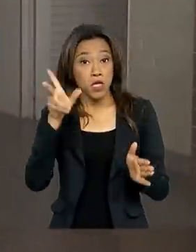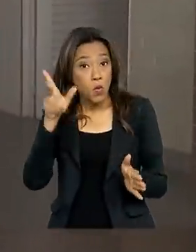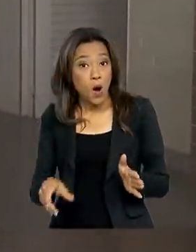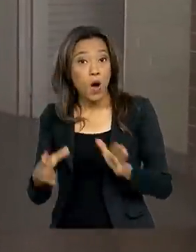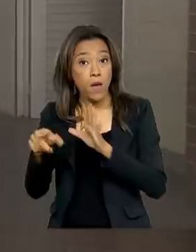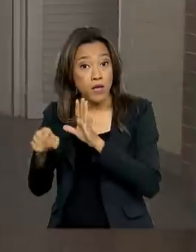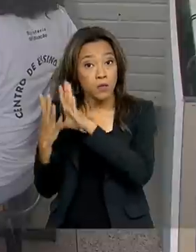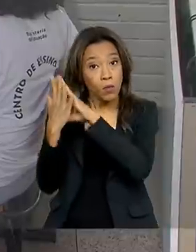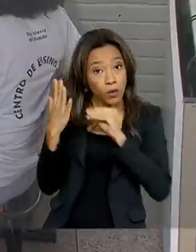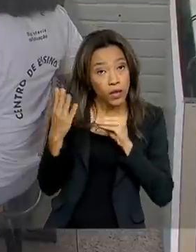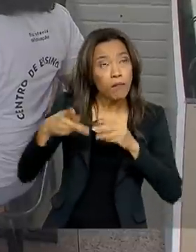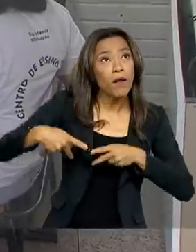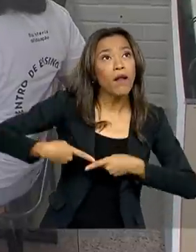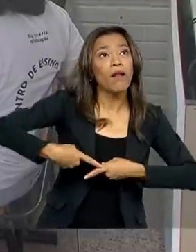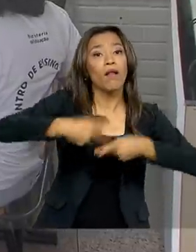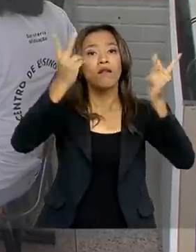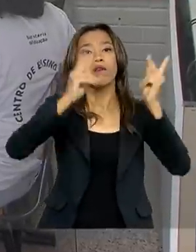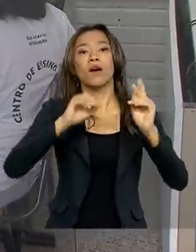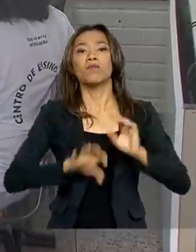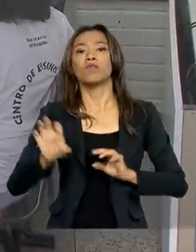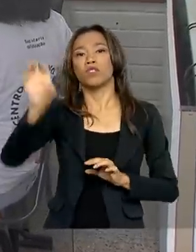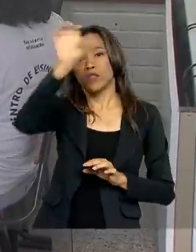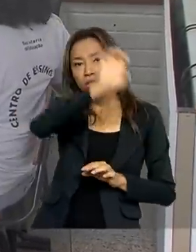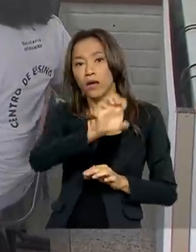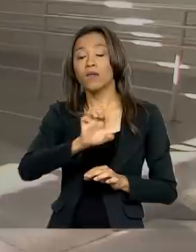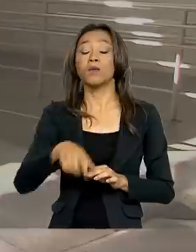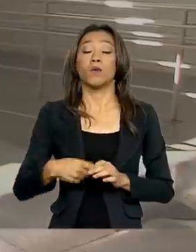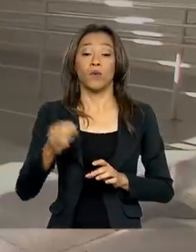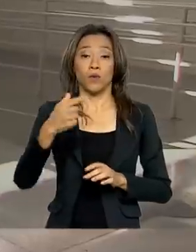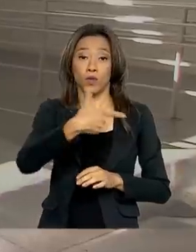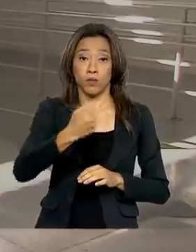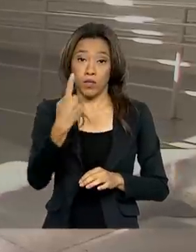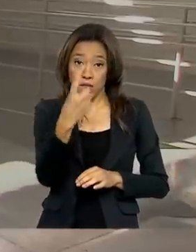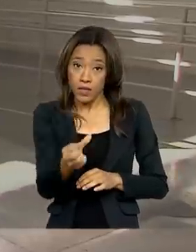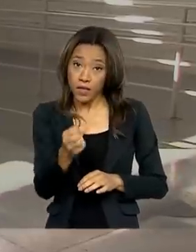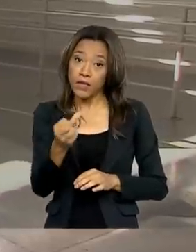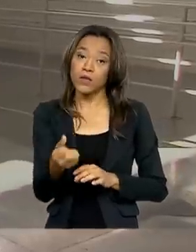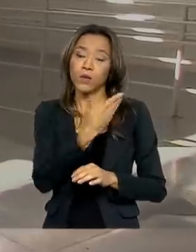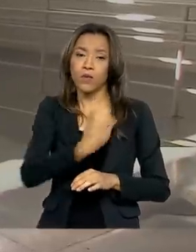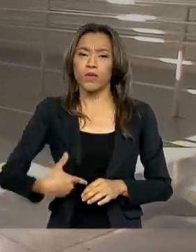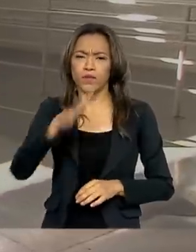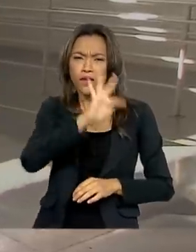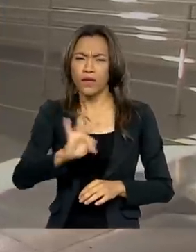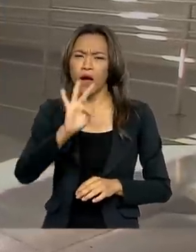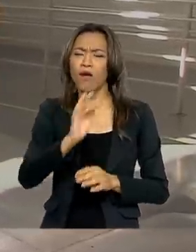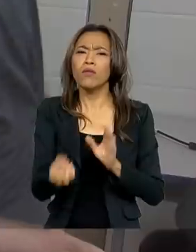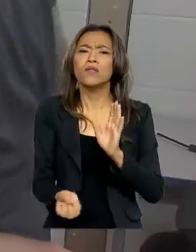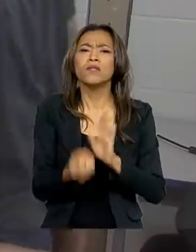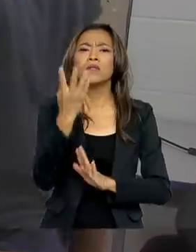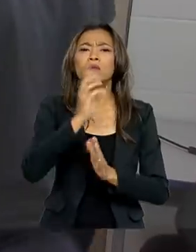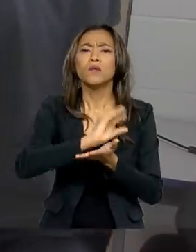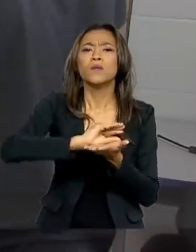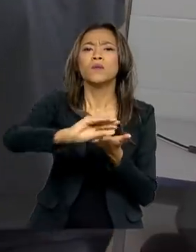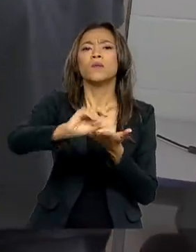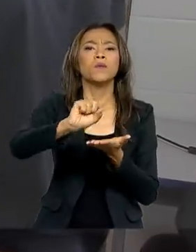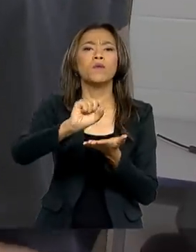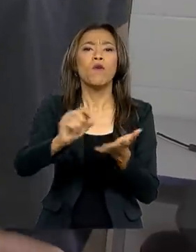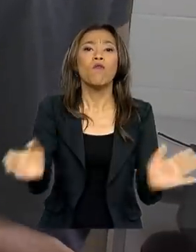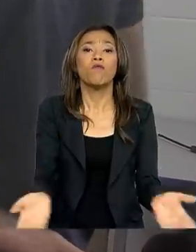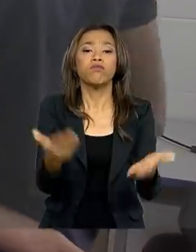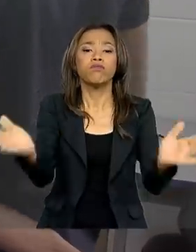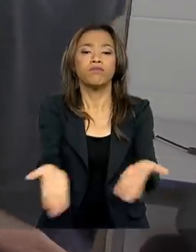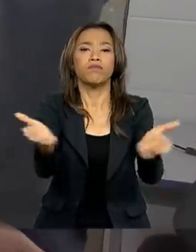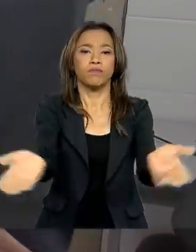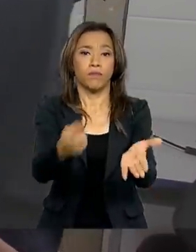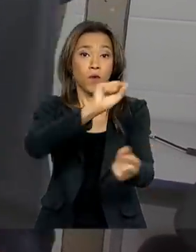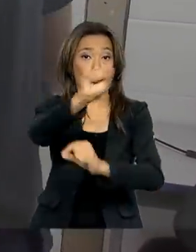esse nos estados, o governo federal lançou em 2016 o programa de fomento às escolas de ensino médio em tempo integral. A